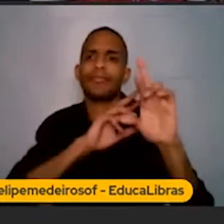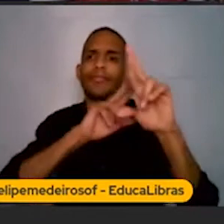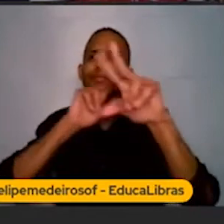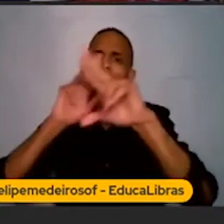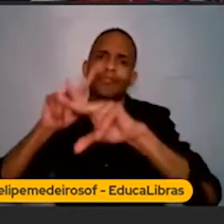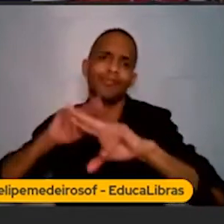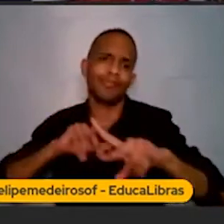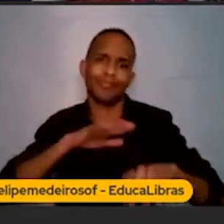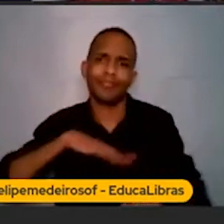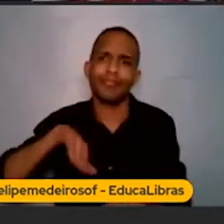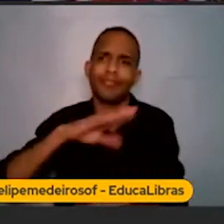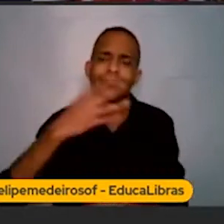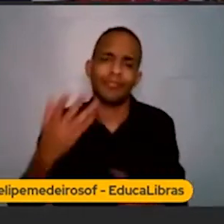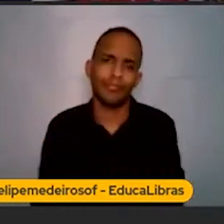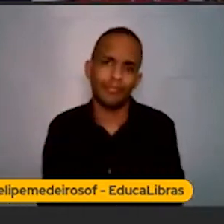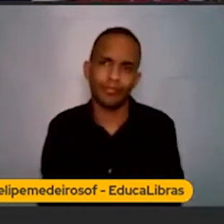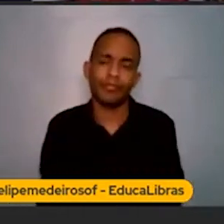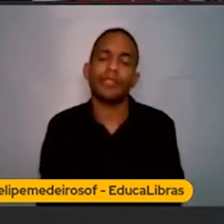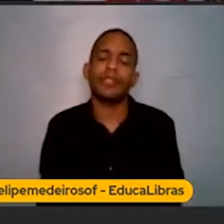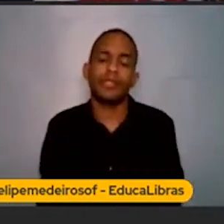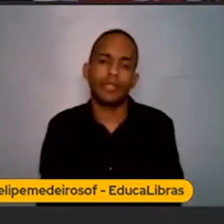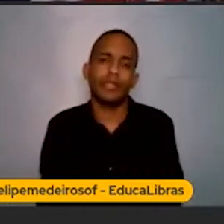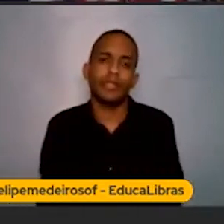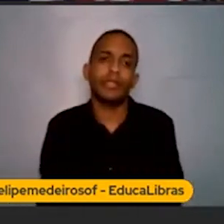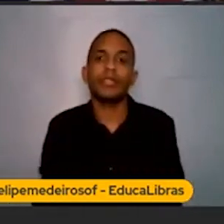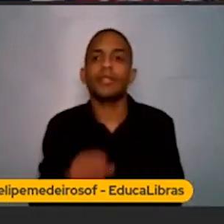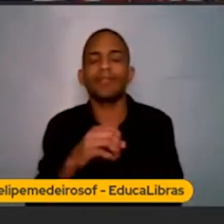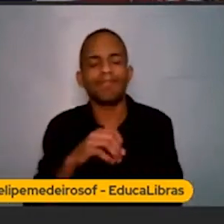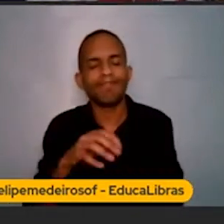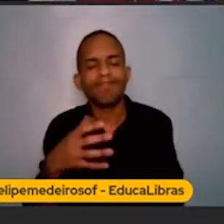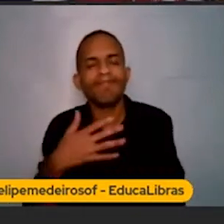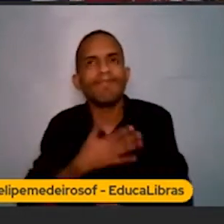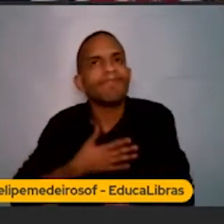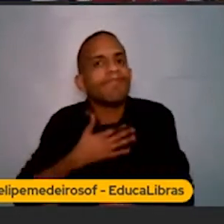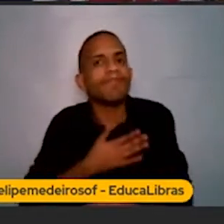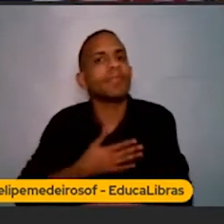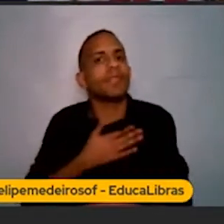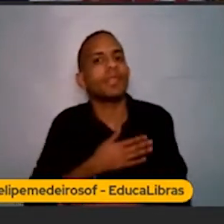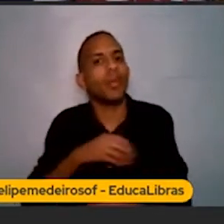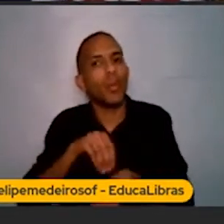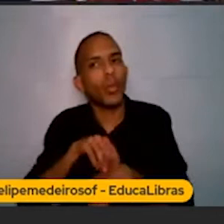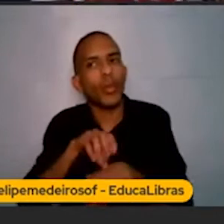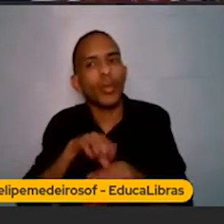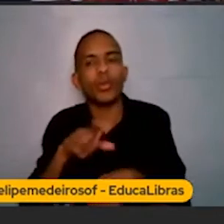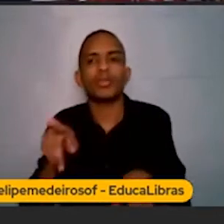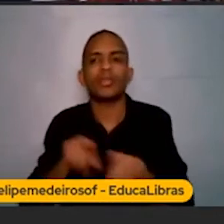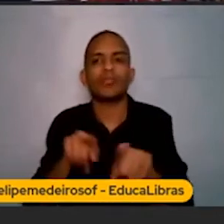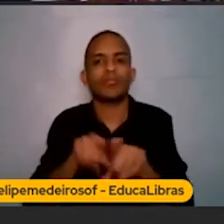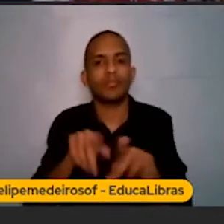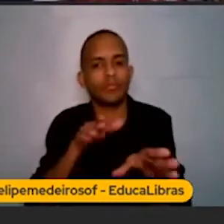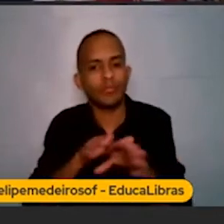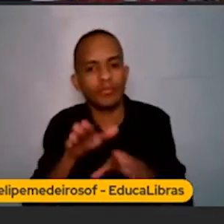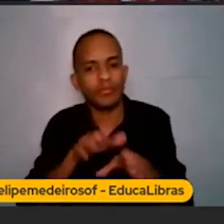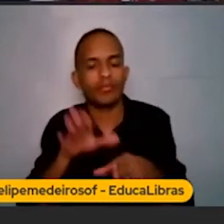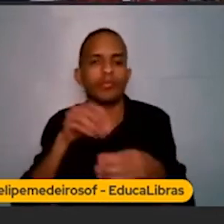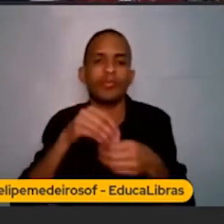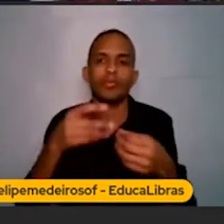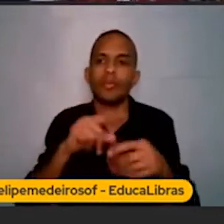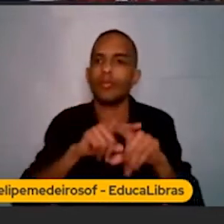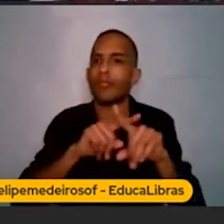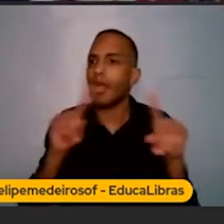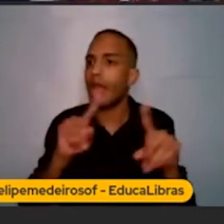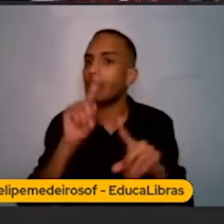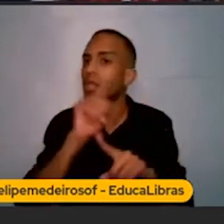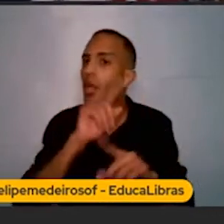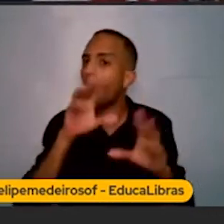clientes dela. Então, é muito isso. Se inspire, pegue recomendações, faça curadoria de conteúdo, mas não